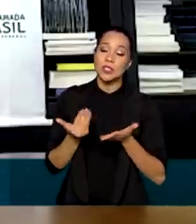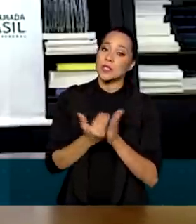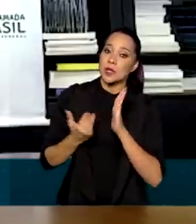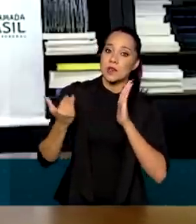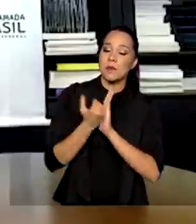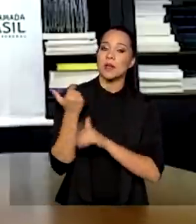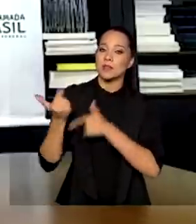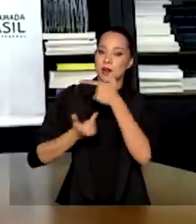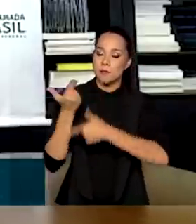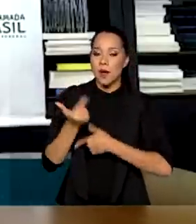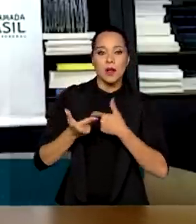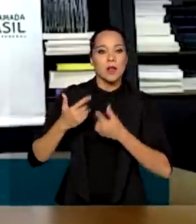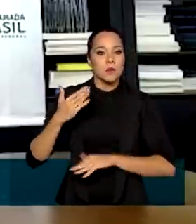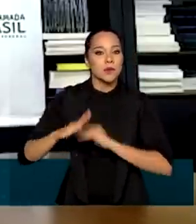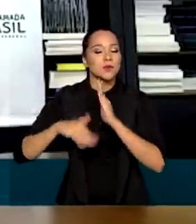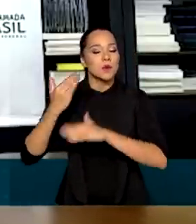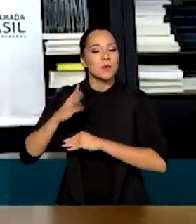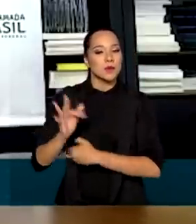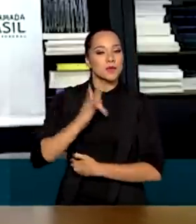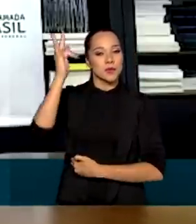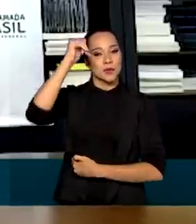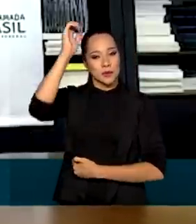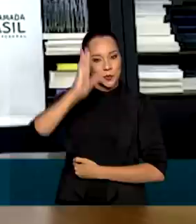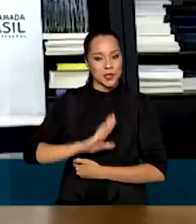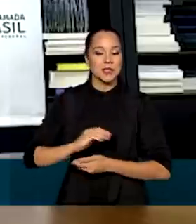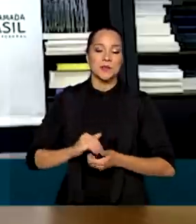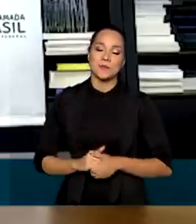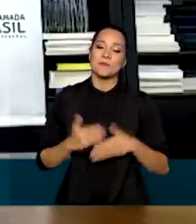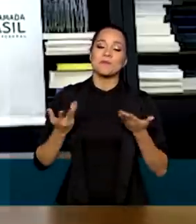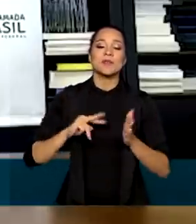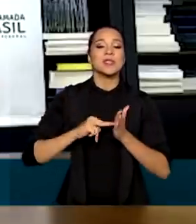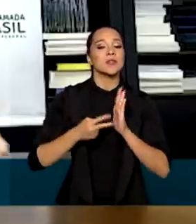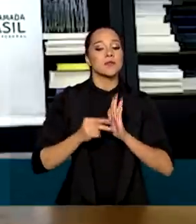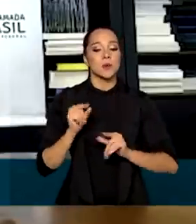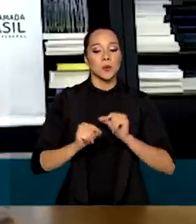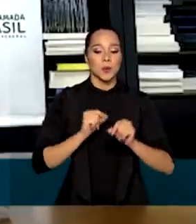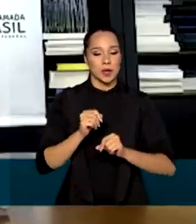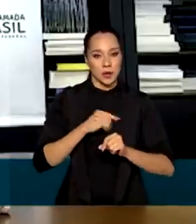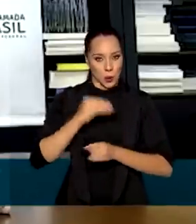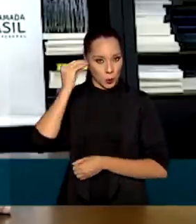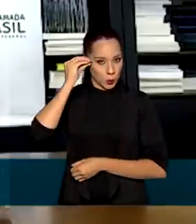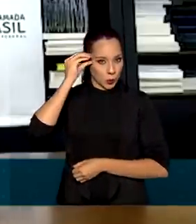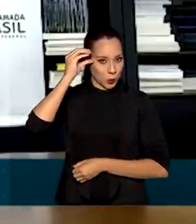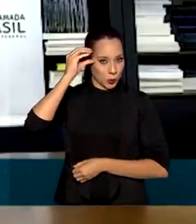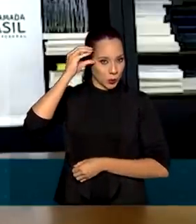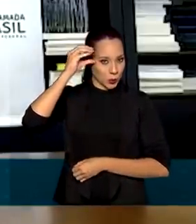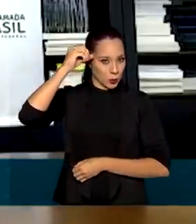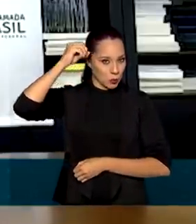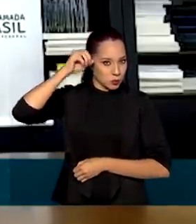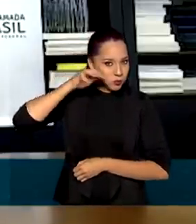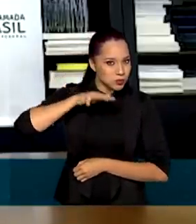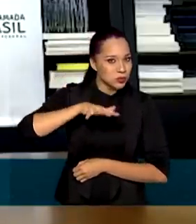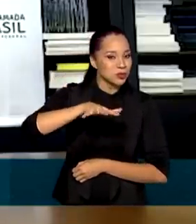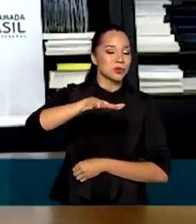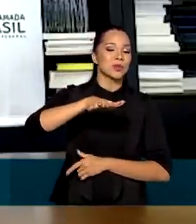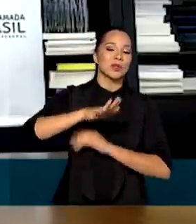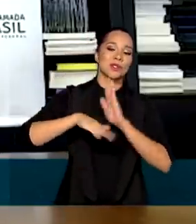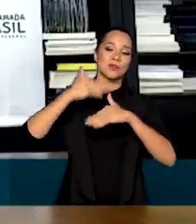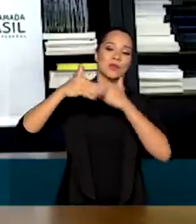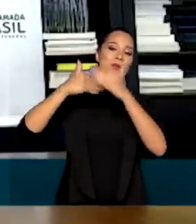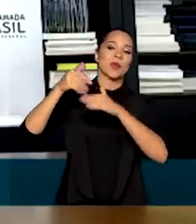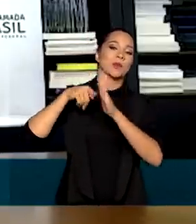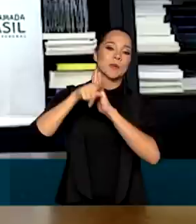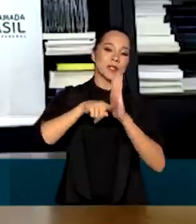trabalhe para o desenvolvimento do futuro do país. Isso significa levar o conhecimento que nós estamos desenvolvendo a